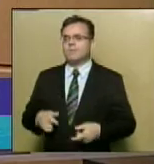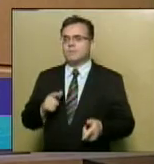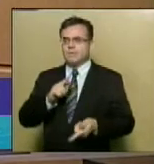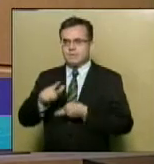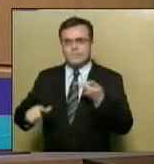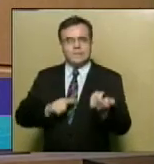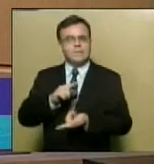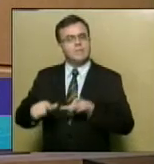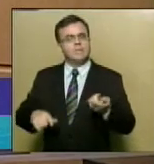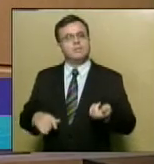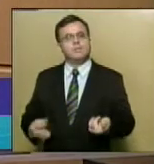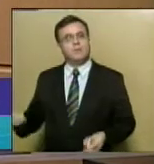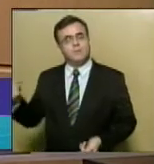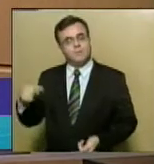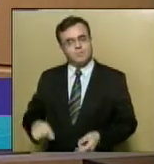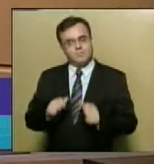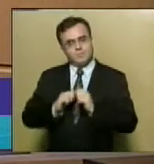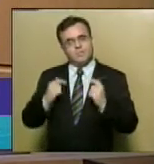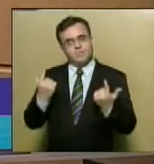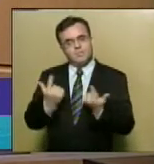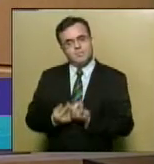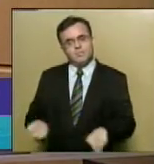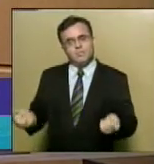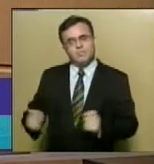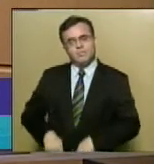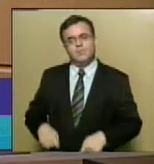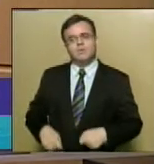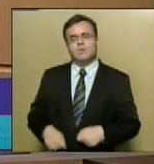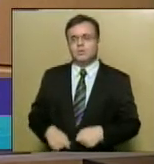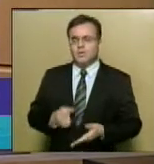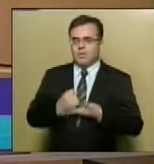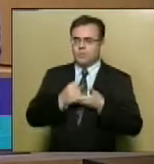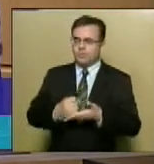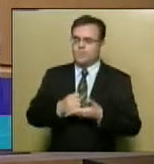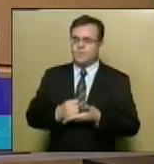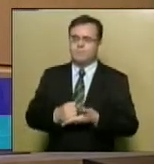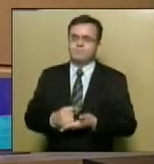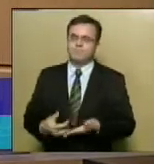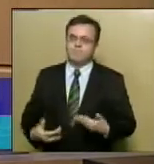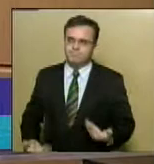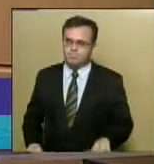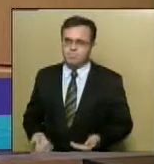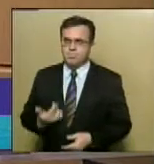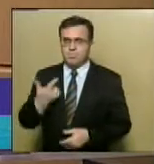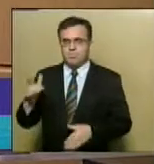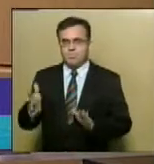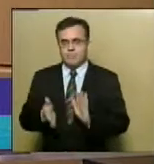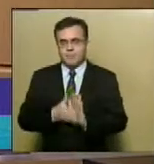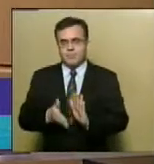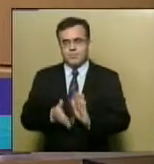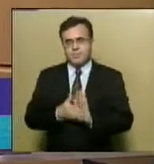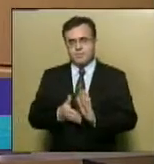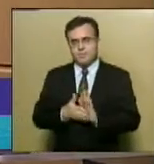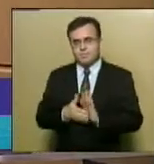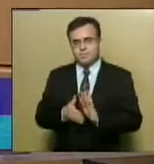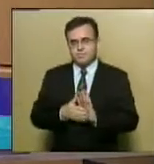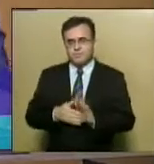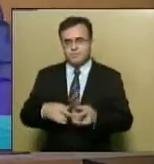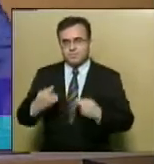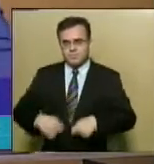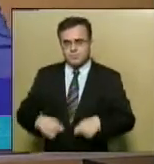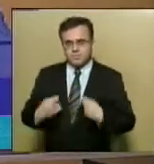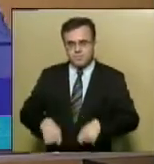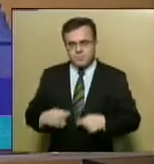e entendo que esta casa pode, sim, tentar fazer a mediação. Há outra, que é uma proposta formalizada, que deve